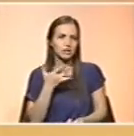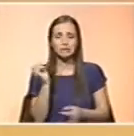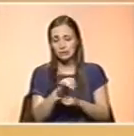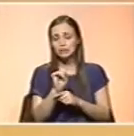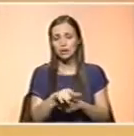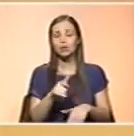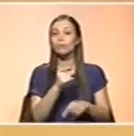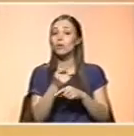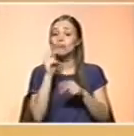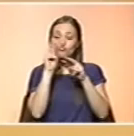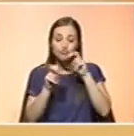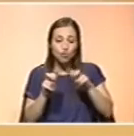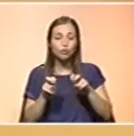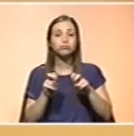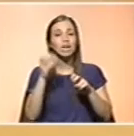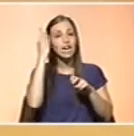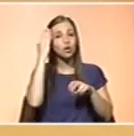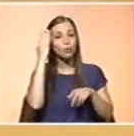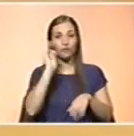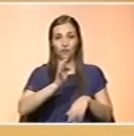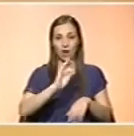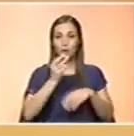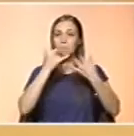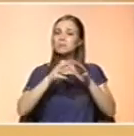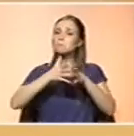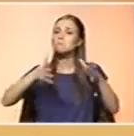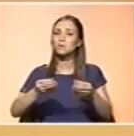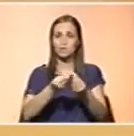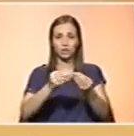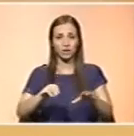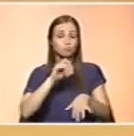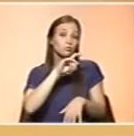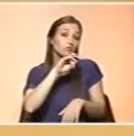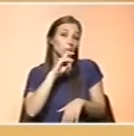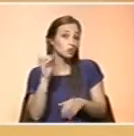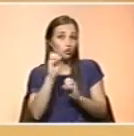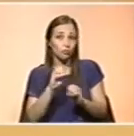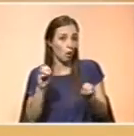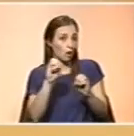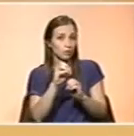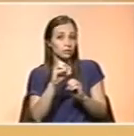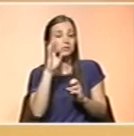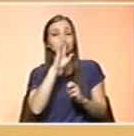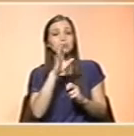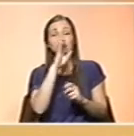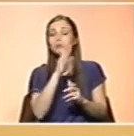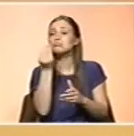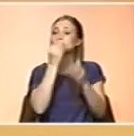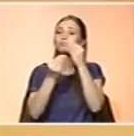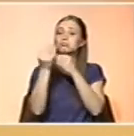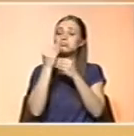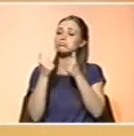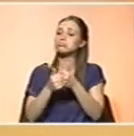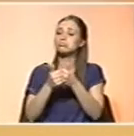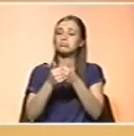dos depósitos de ferro, mas a maioria das crianças provavelmente não terão, sobretudo se a história for tranquilizadora, não haverá